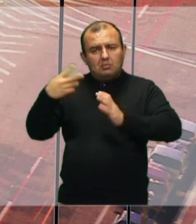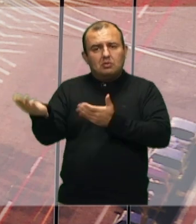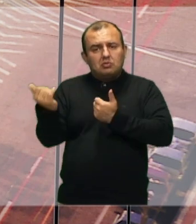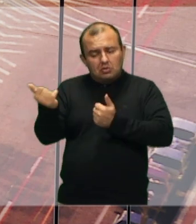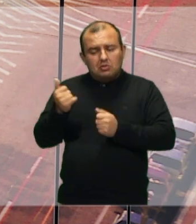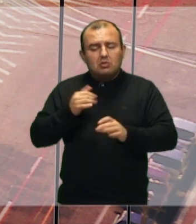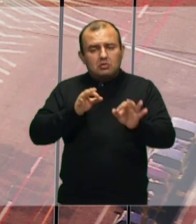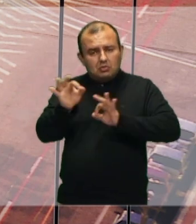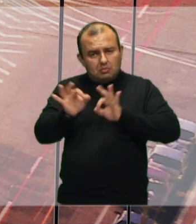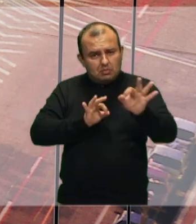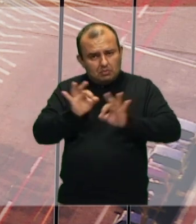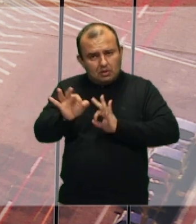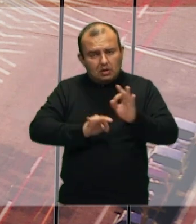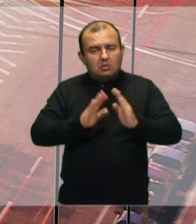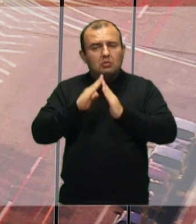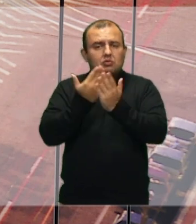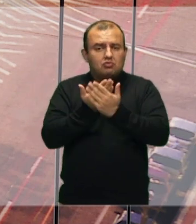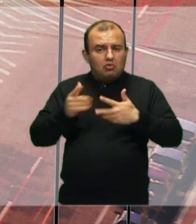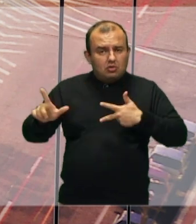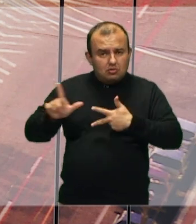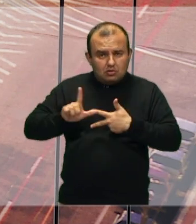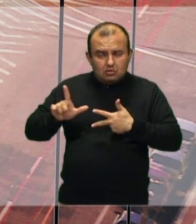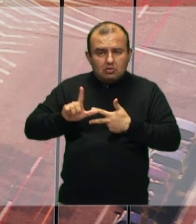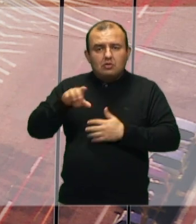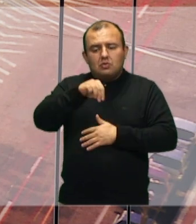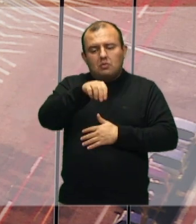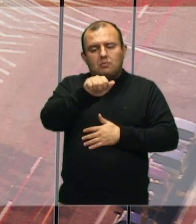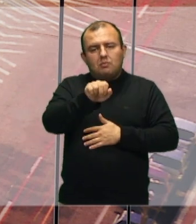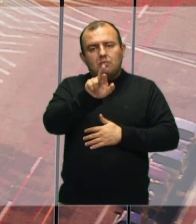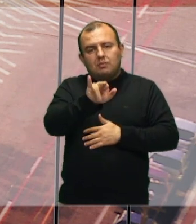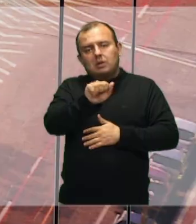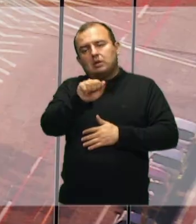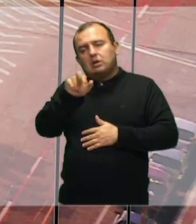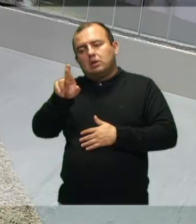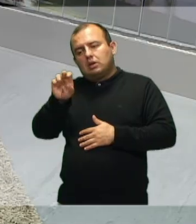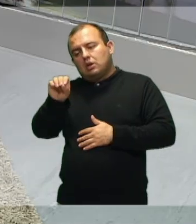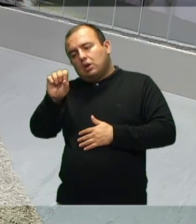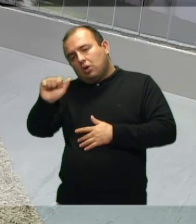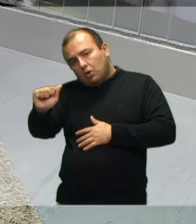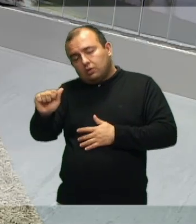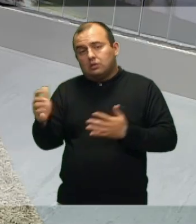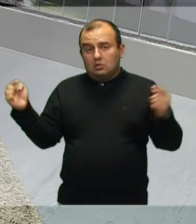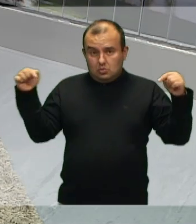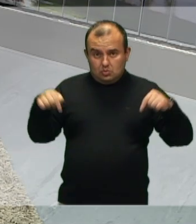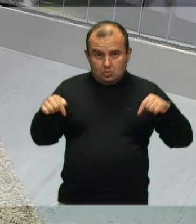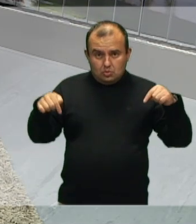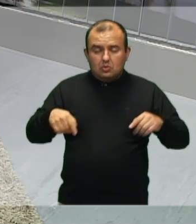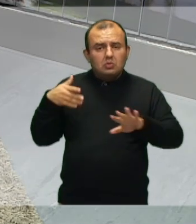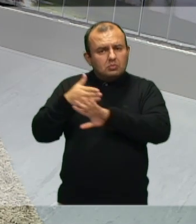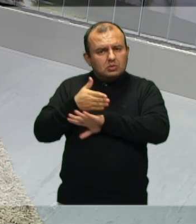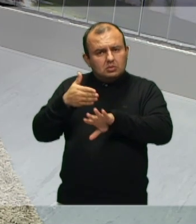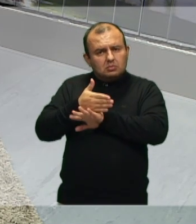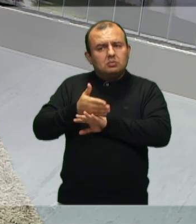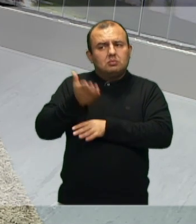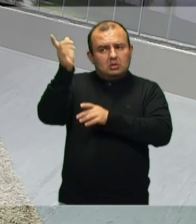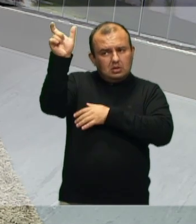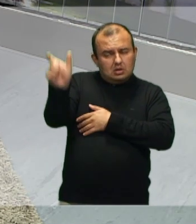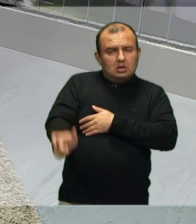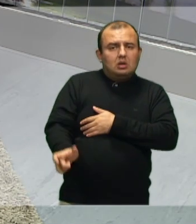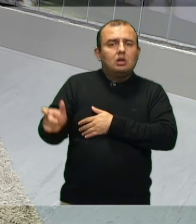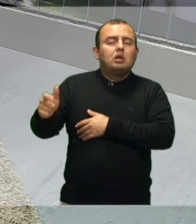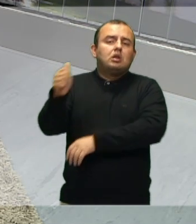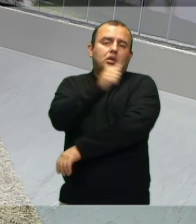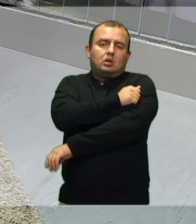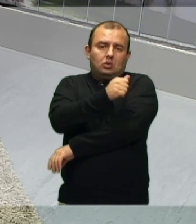desenvolvido pela Escola do Legislativo Maria Rosa Heleno Schulte. Hoje, participa conosco o